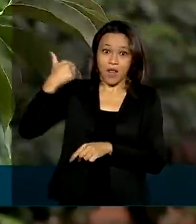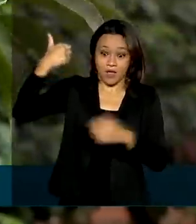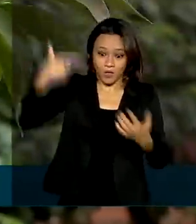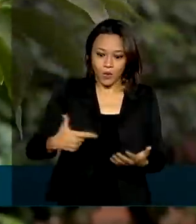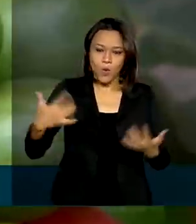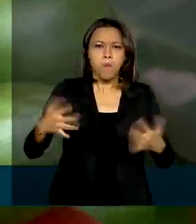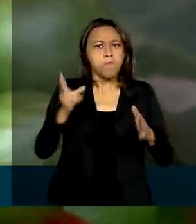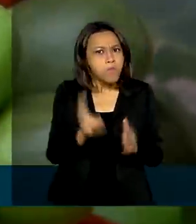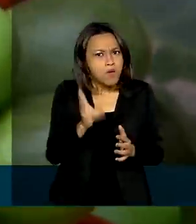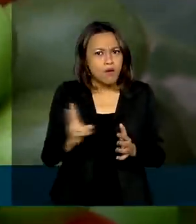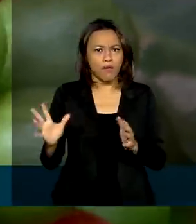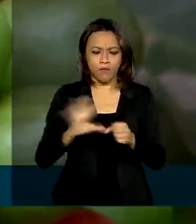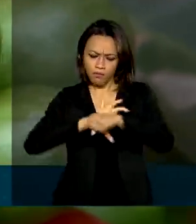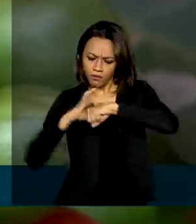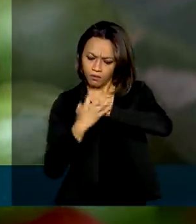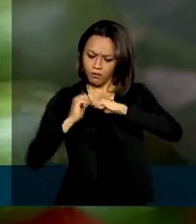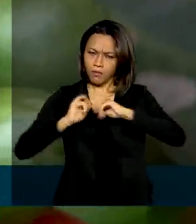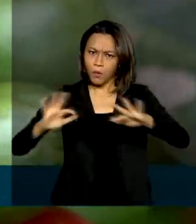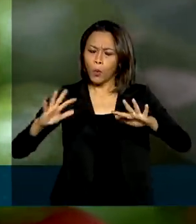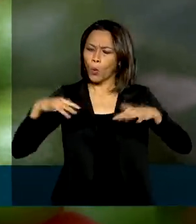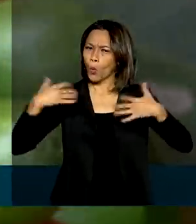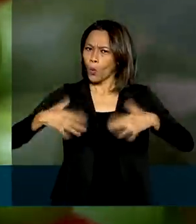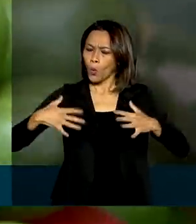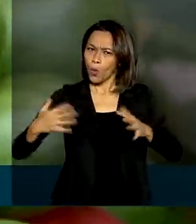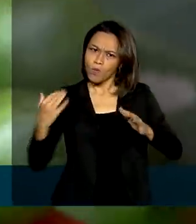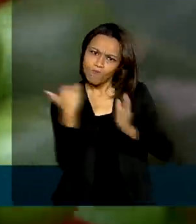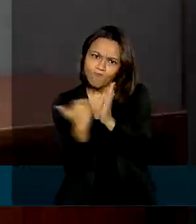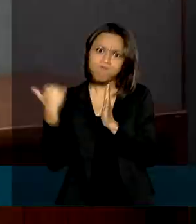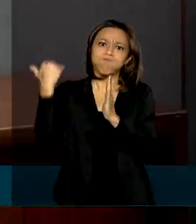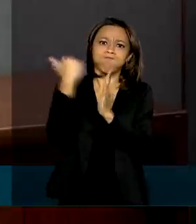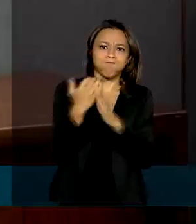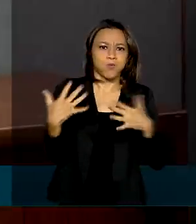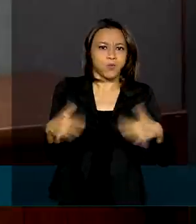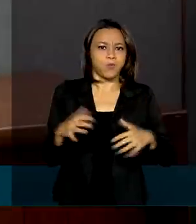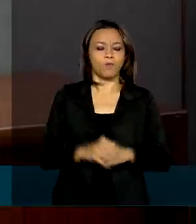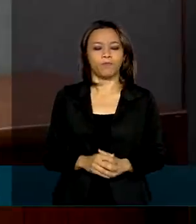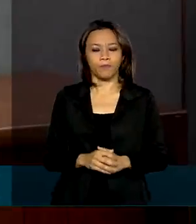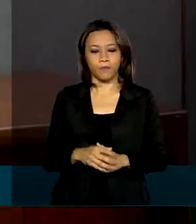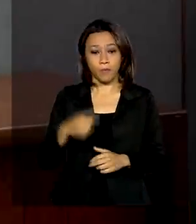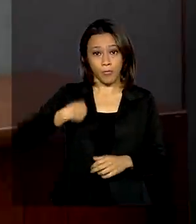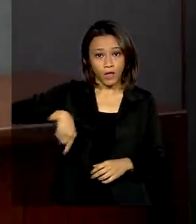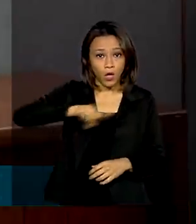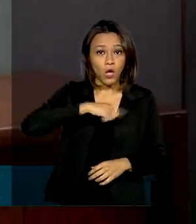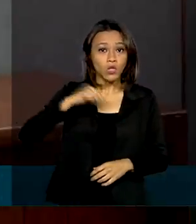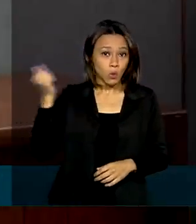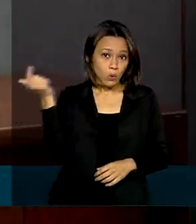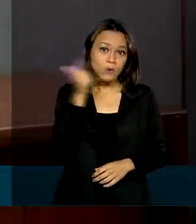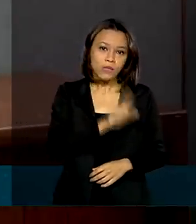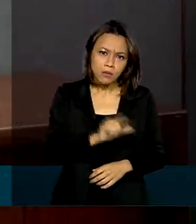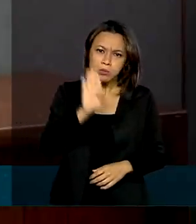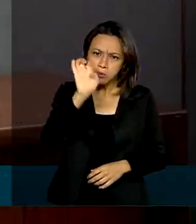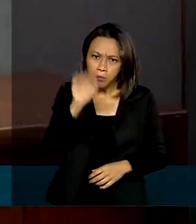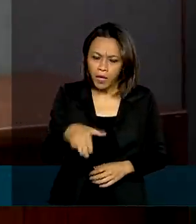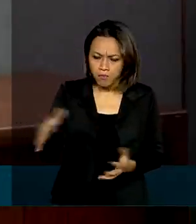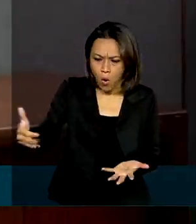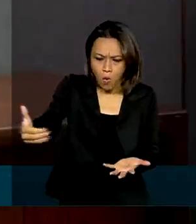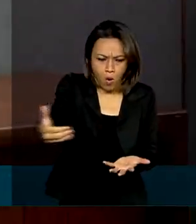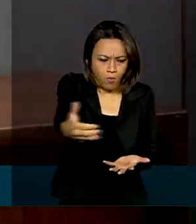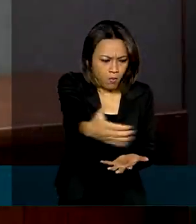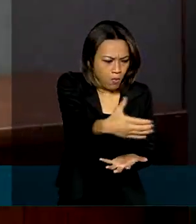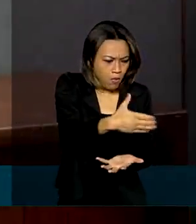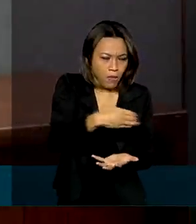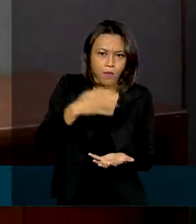com a pandemia, o resultado superou as expectativas. A gente conseguiu colher o café bem, conseguiu ter